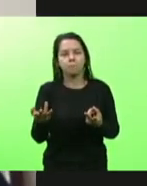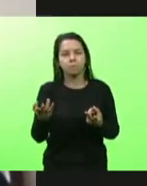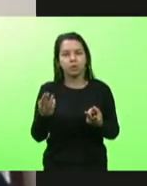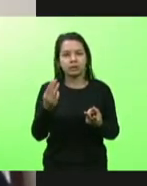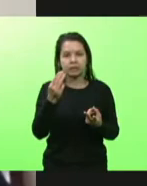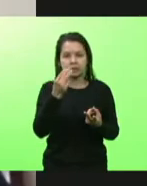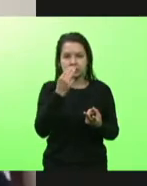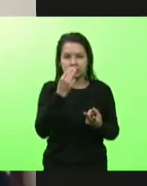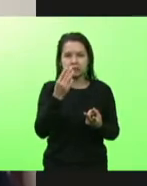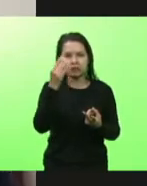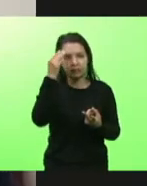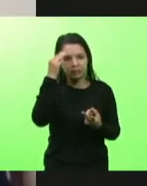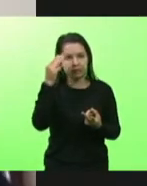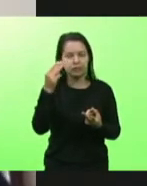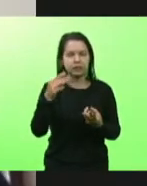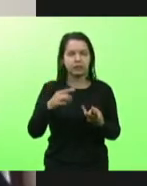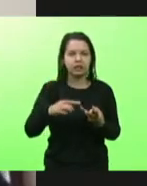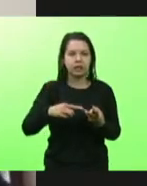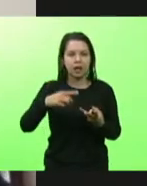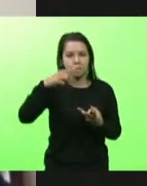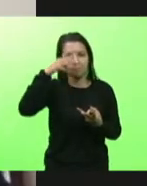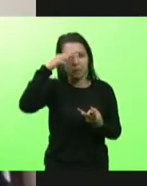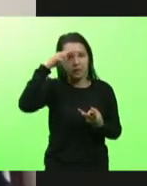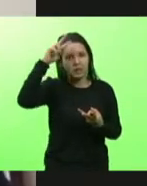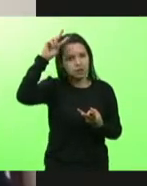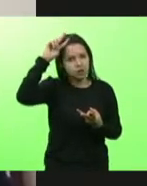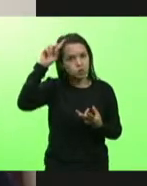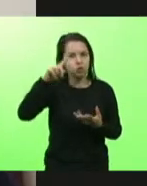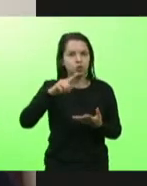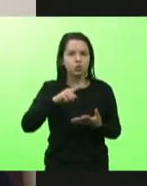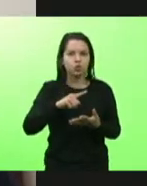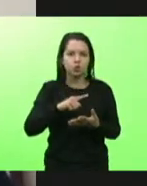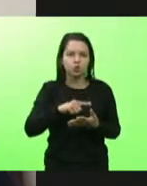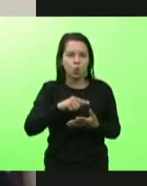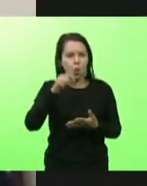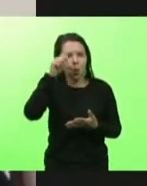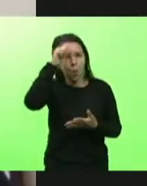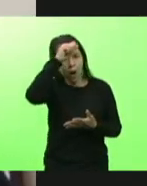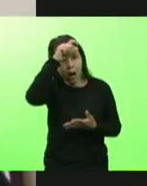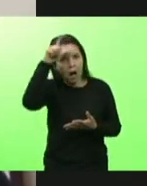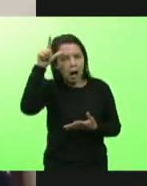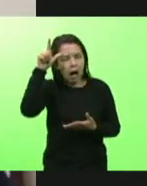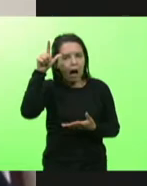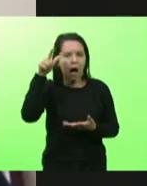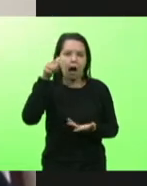Caro Preso, deputado Altair Silva, deputado Armin, deputado